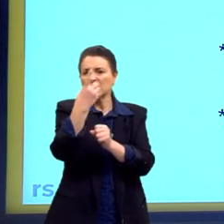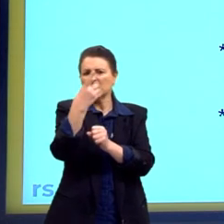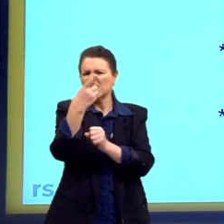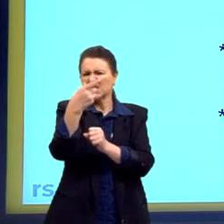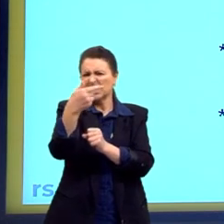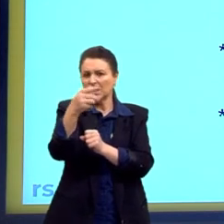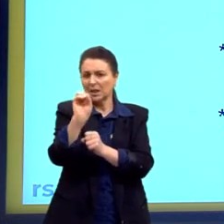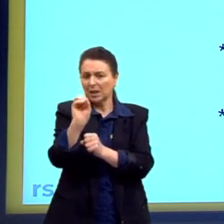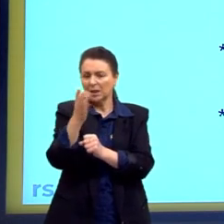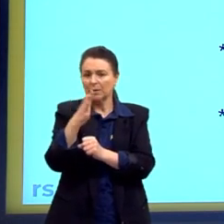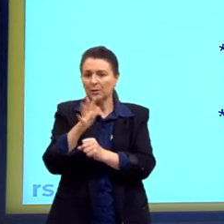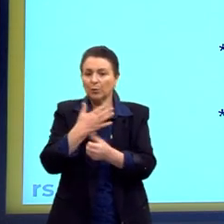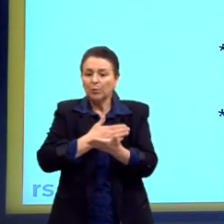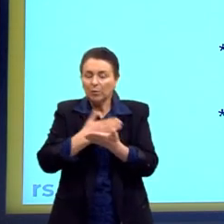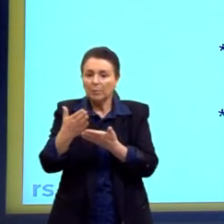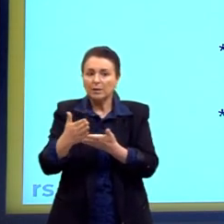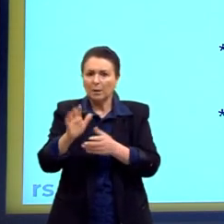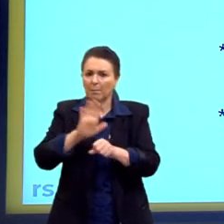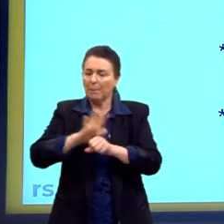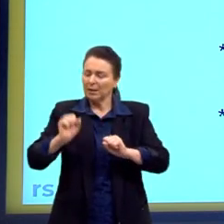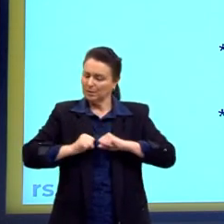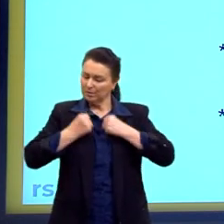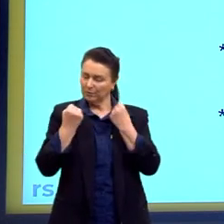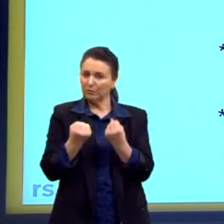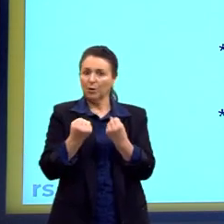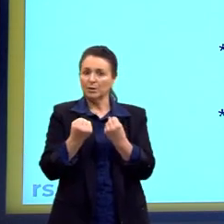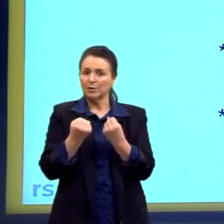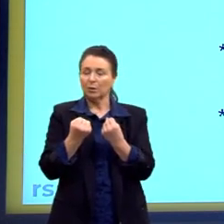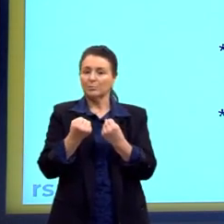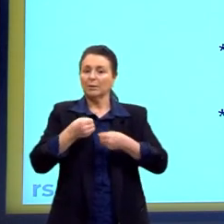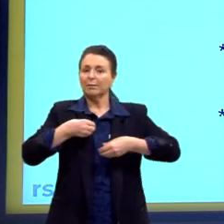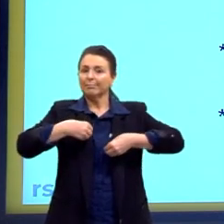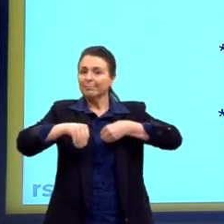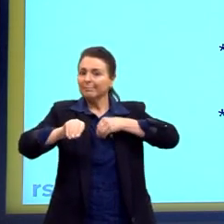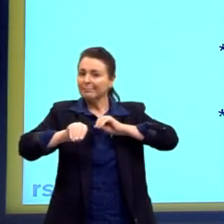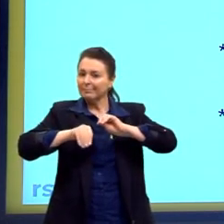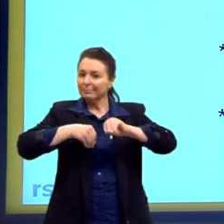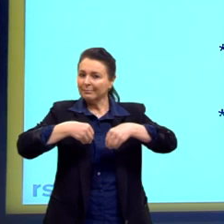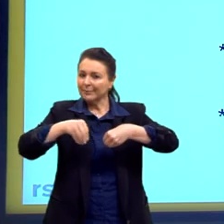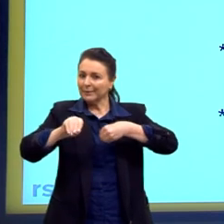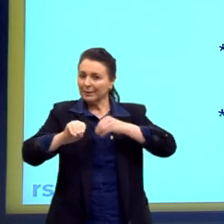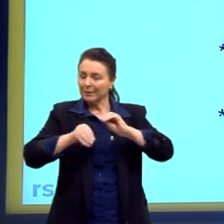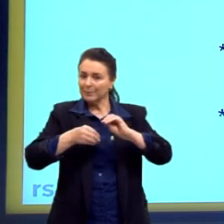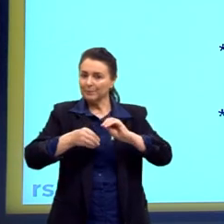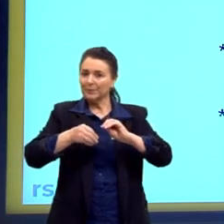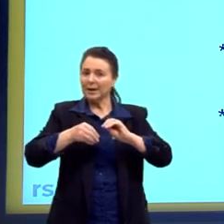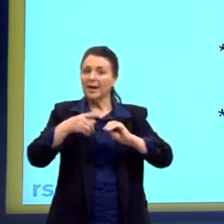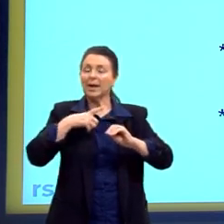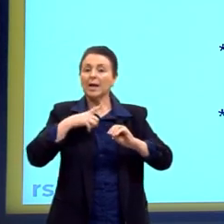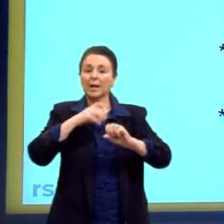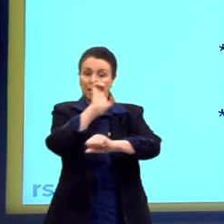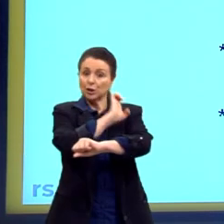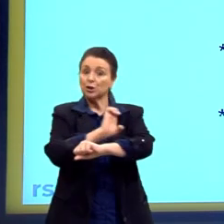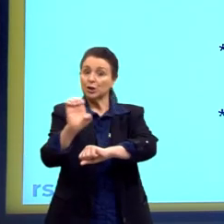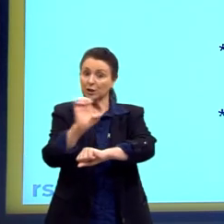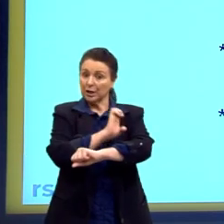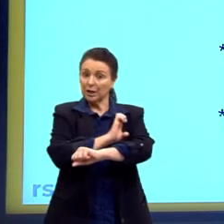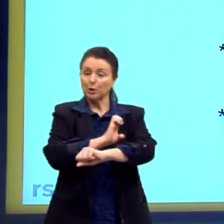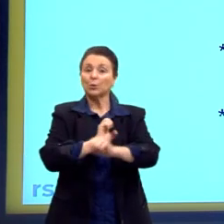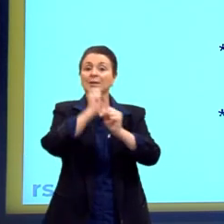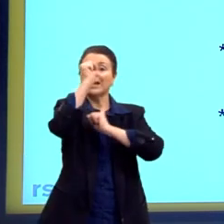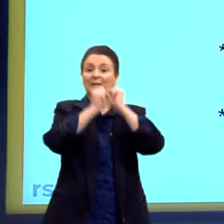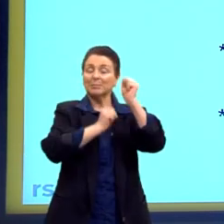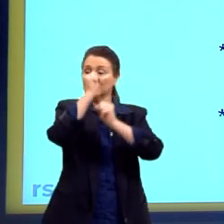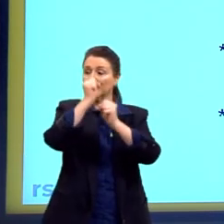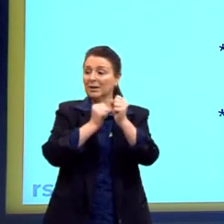torna muito forte esse processo da flexibilização, do toyotismo, ele era um engenheiro da Toyota. E ele